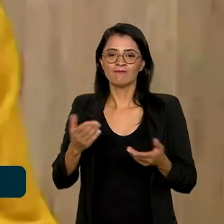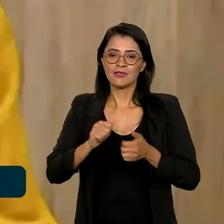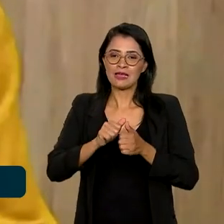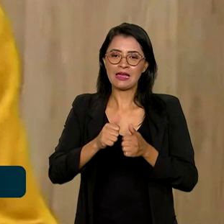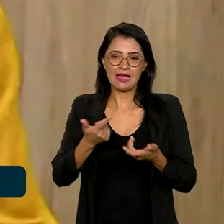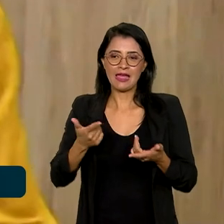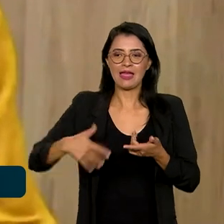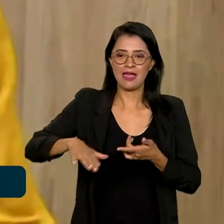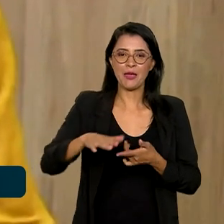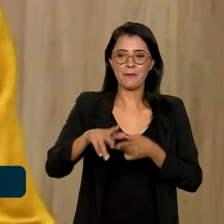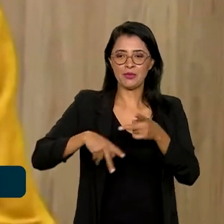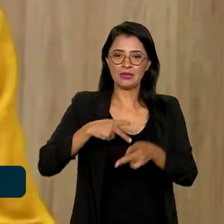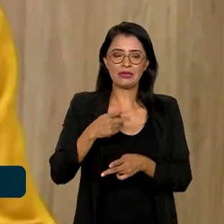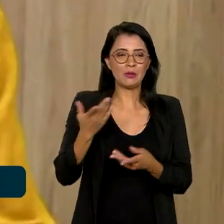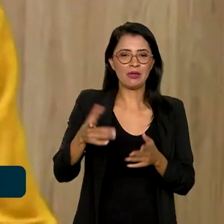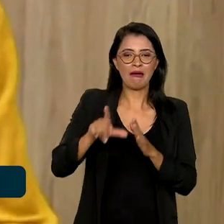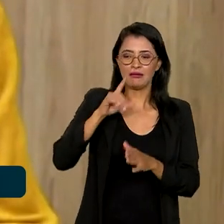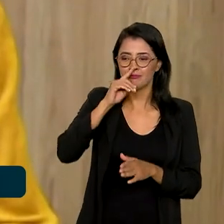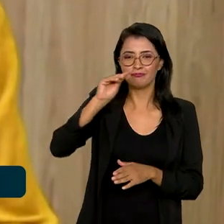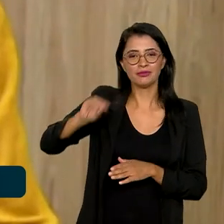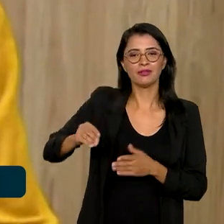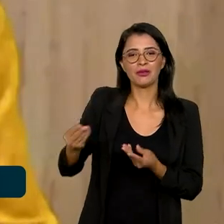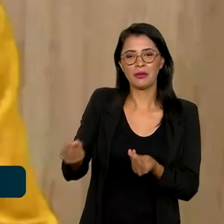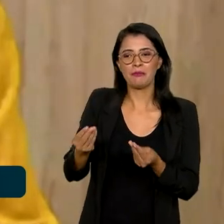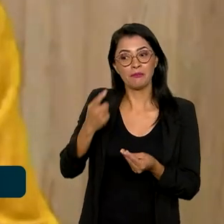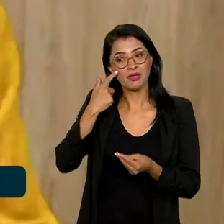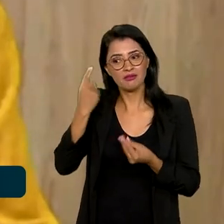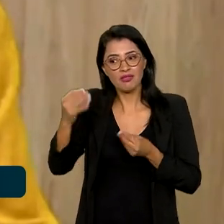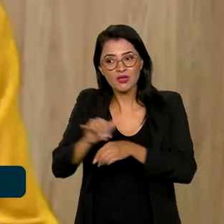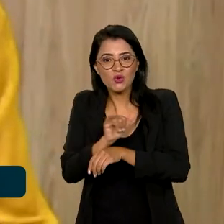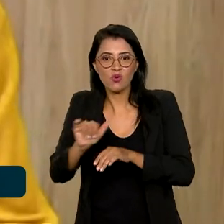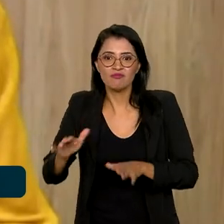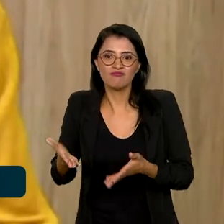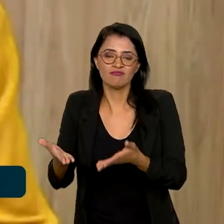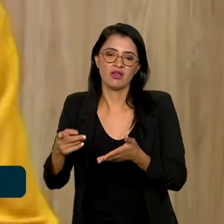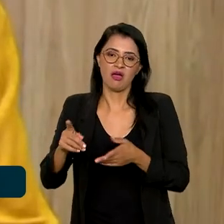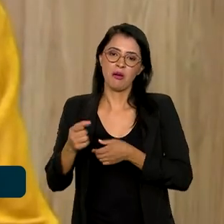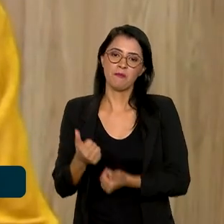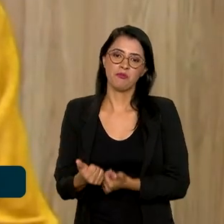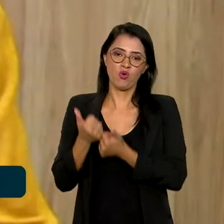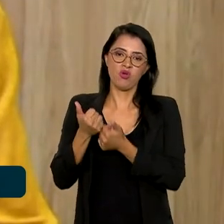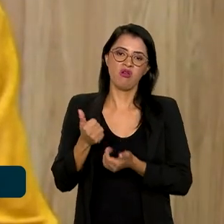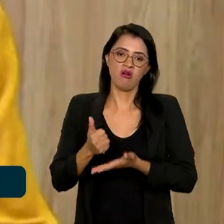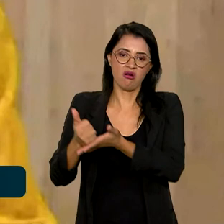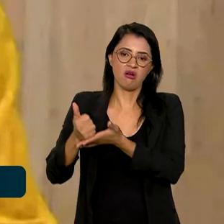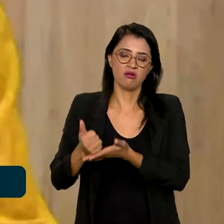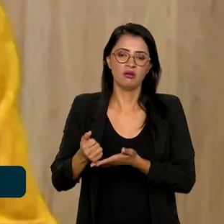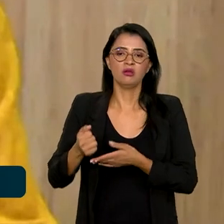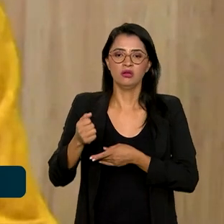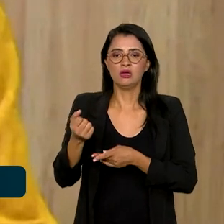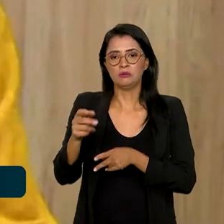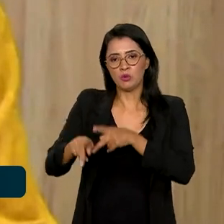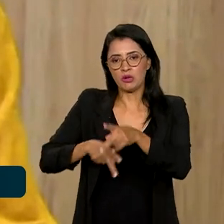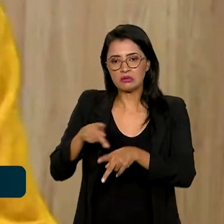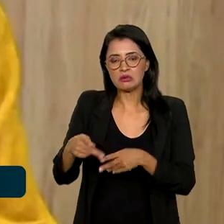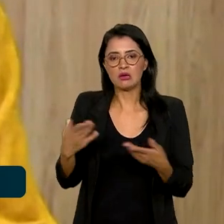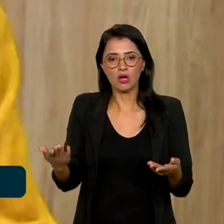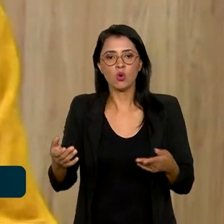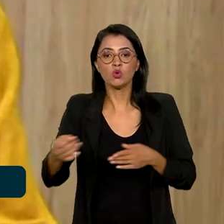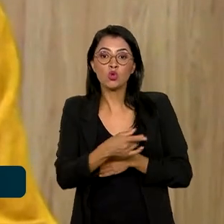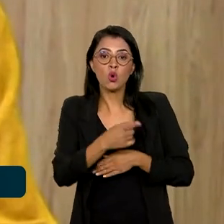populações negligenciadas, pensando também novos formatos em que a